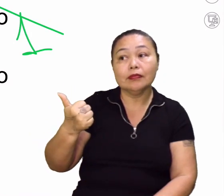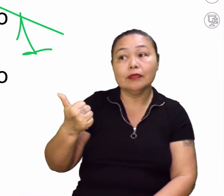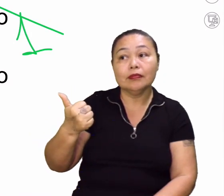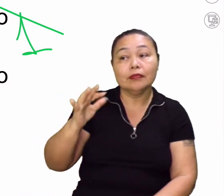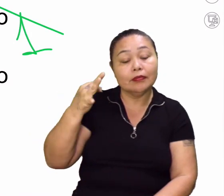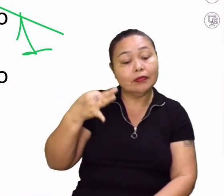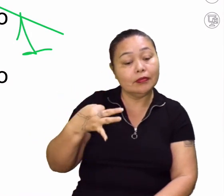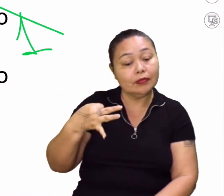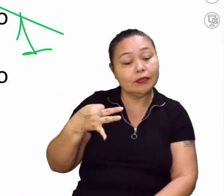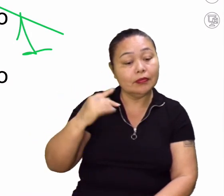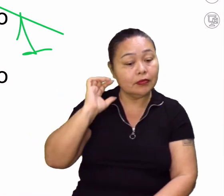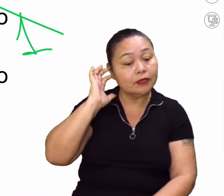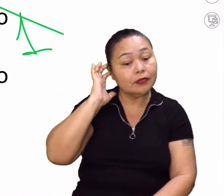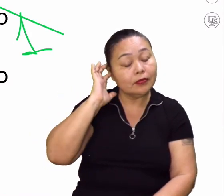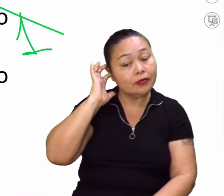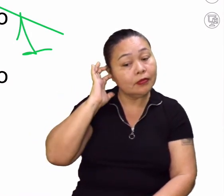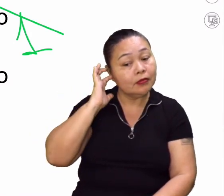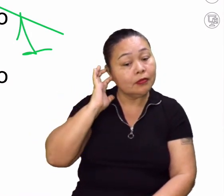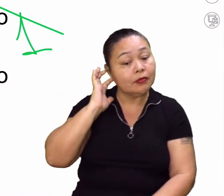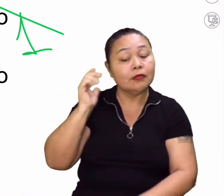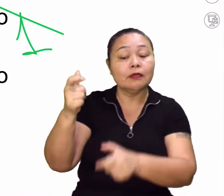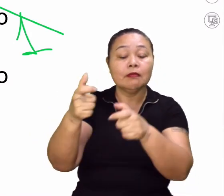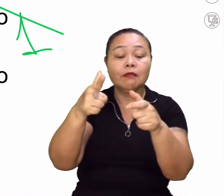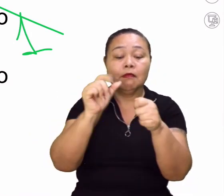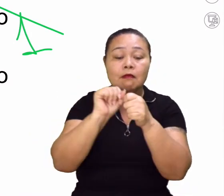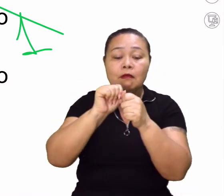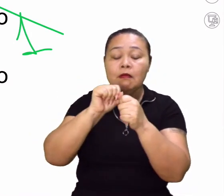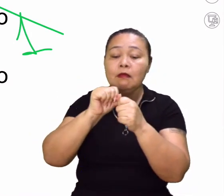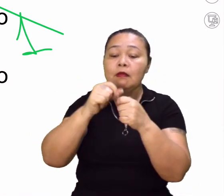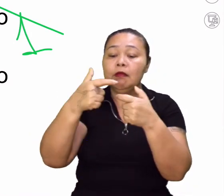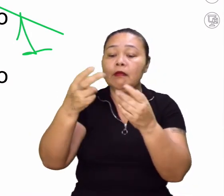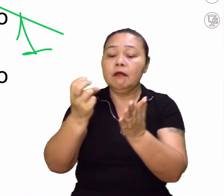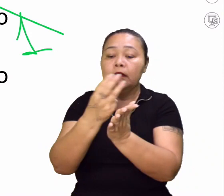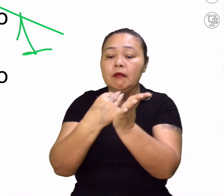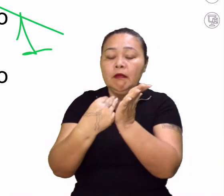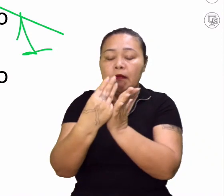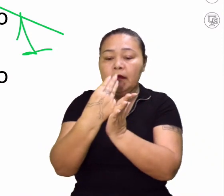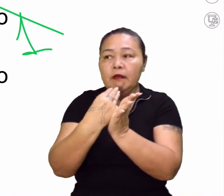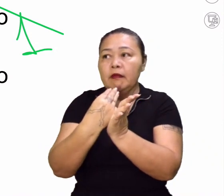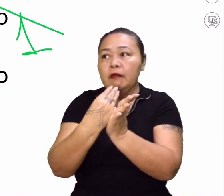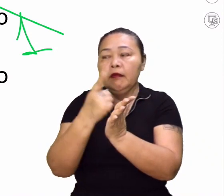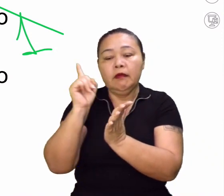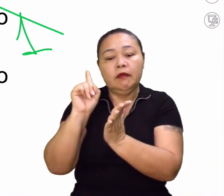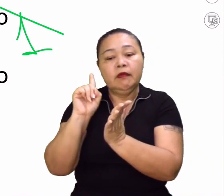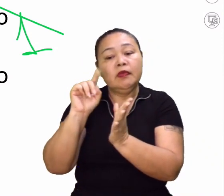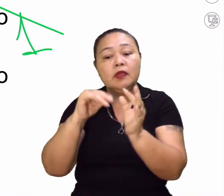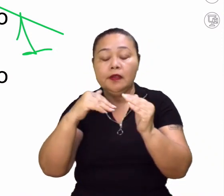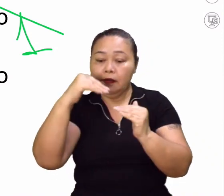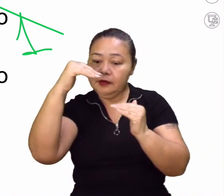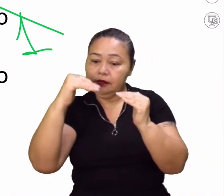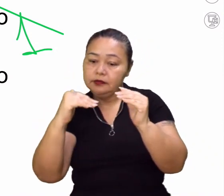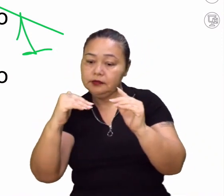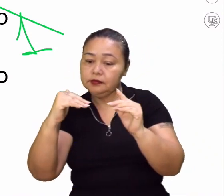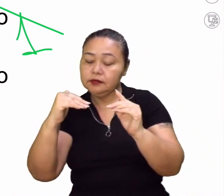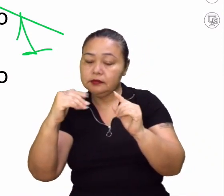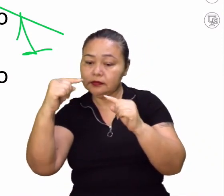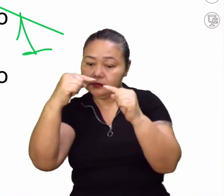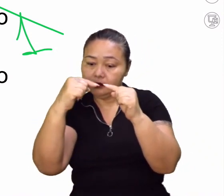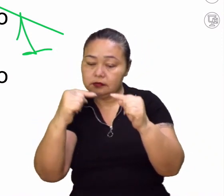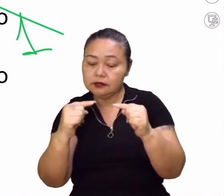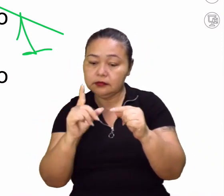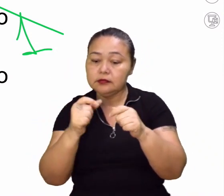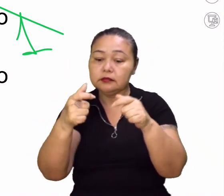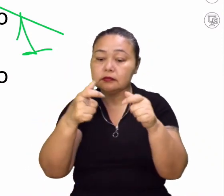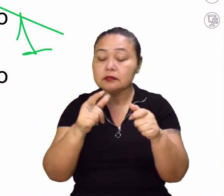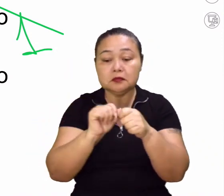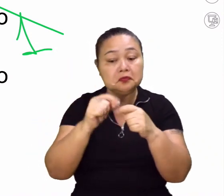Está certo, né? E localizar um ponto no mapa. É a escala gráfica? Localizar um